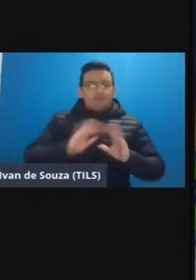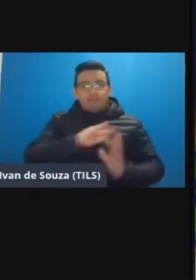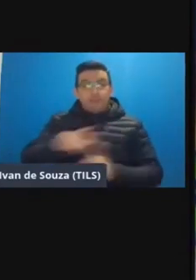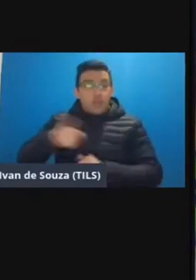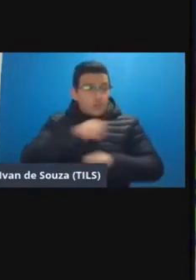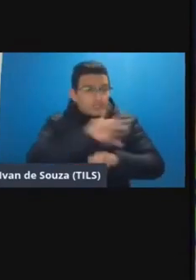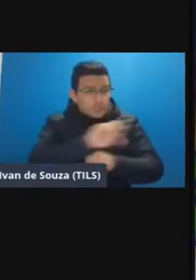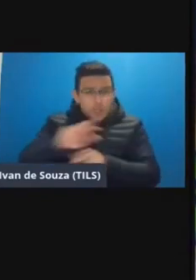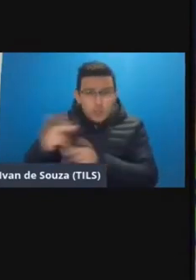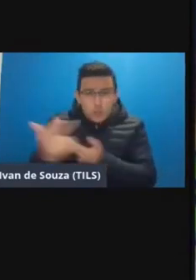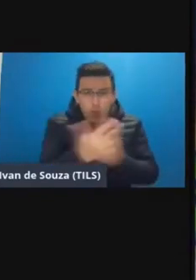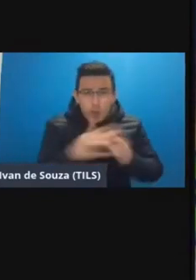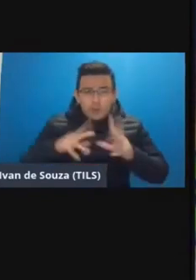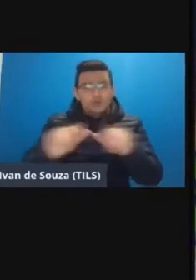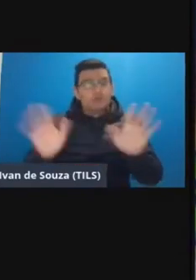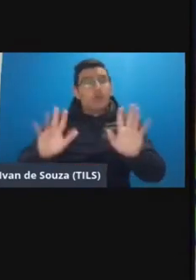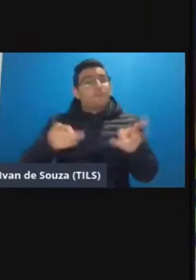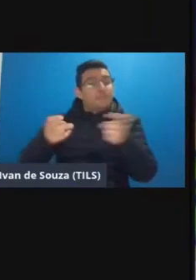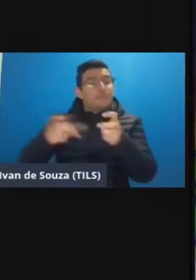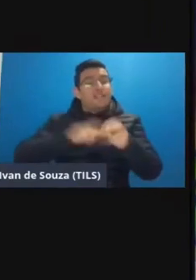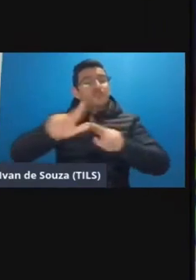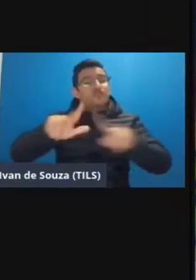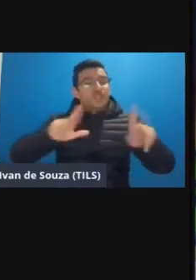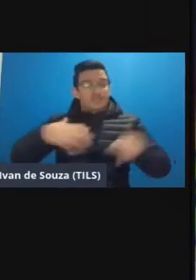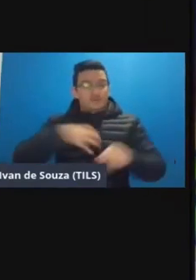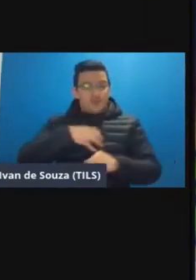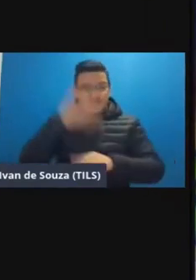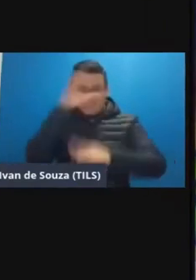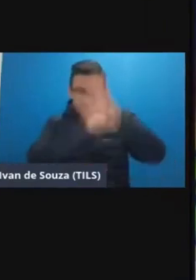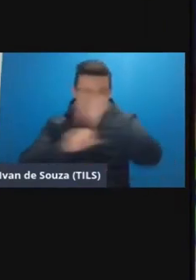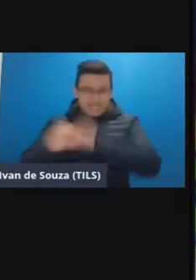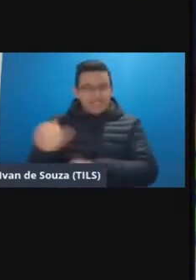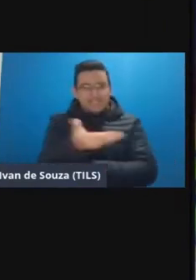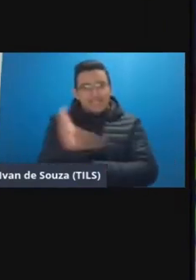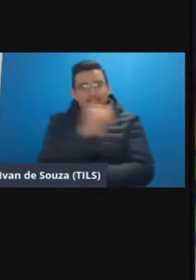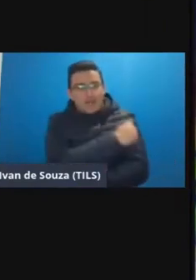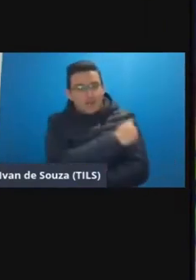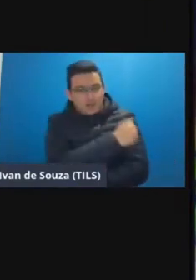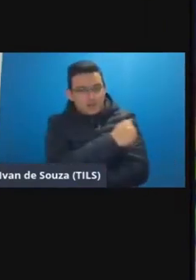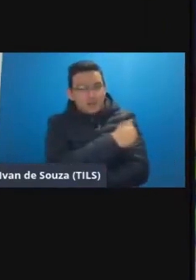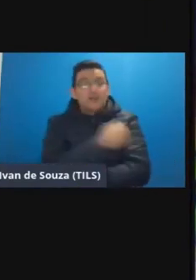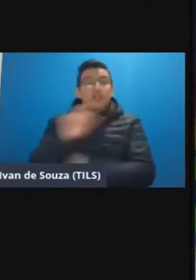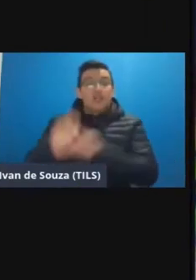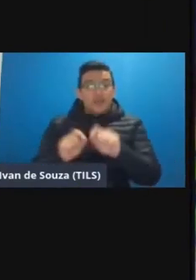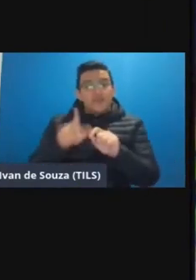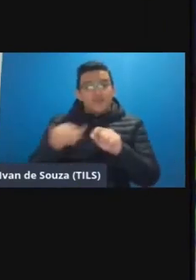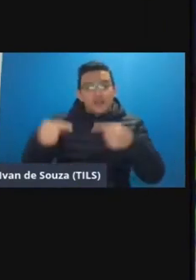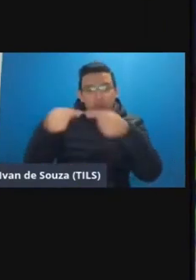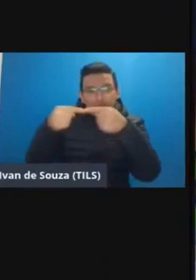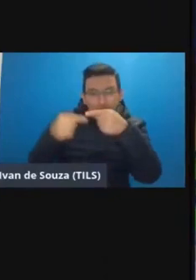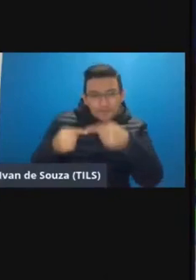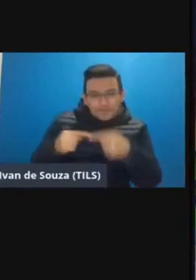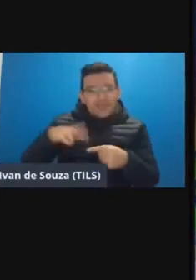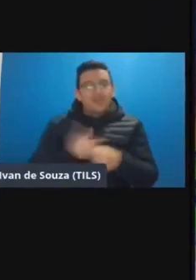igual para todo mundo né reconhecer que existem diferentes estilos de aprendizagem e esses estilos de aprendizagem ao eles vão se combinar